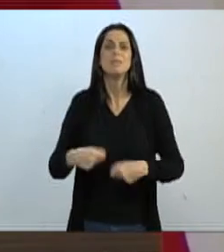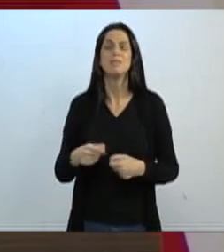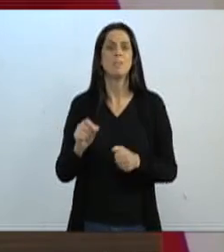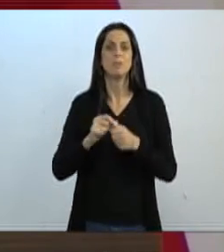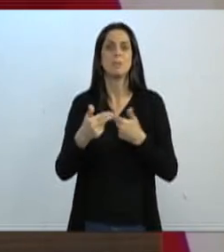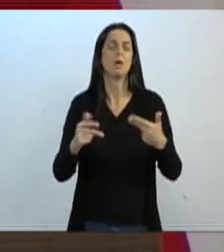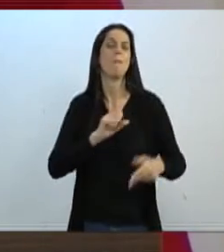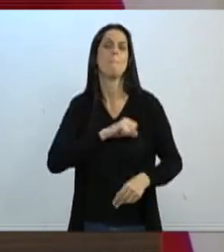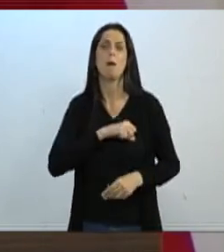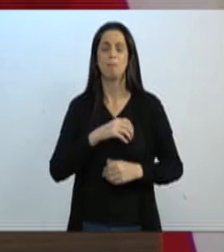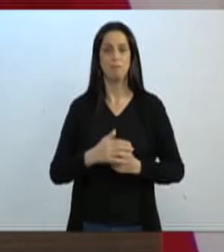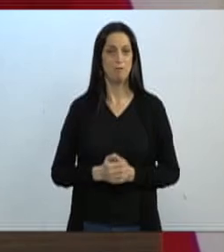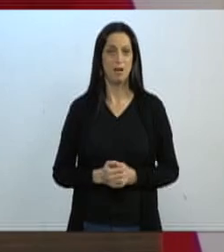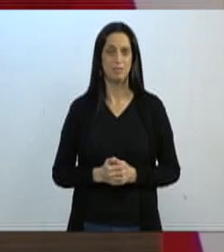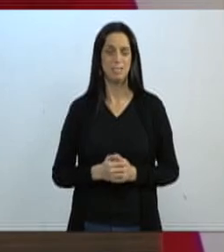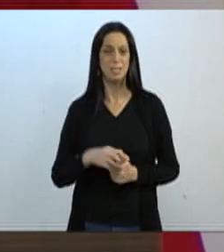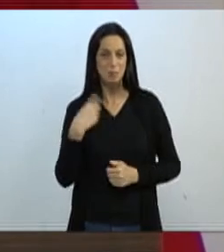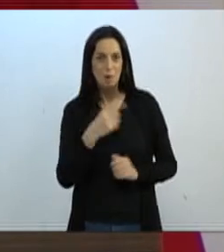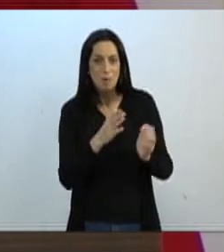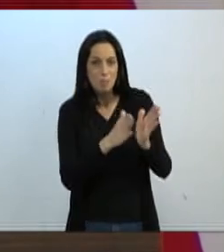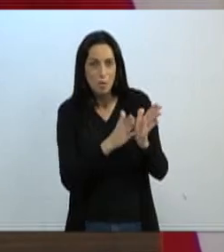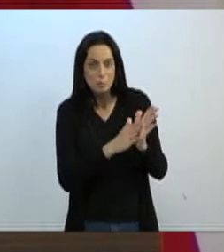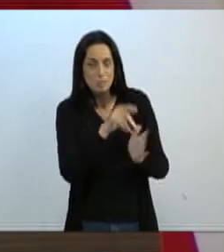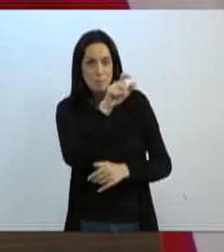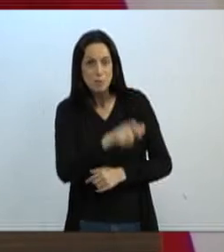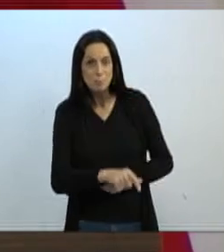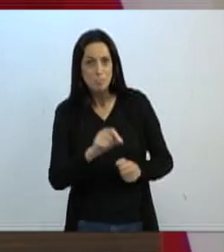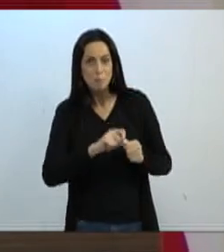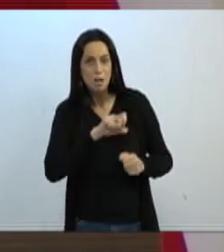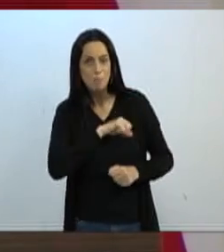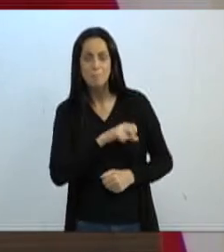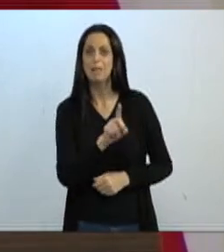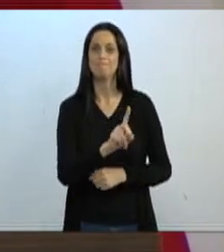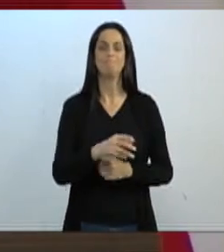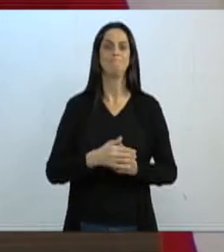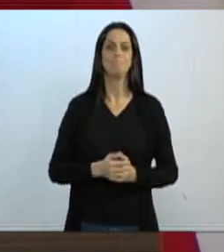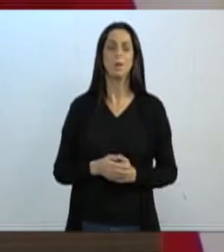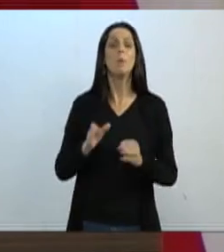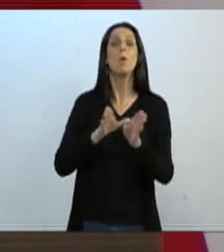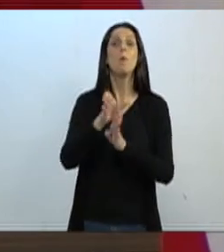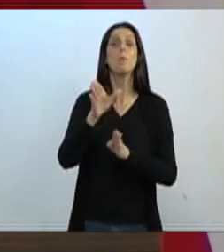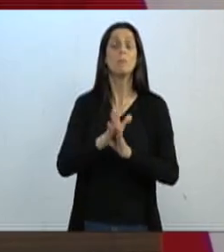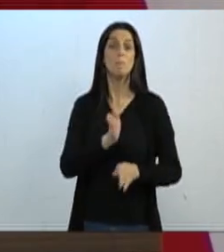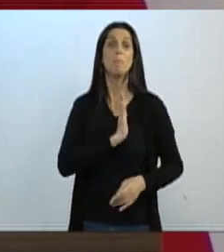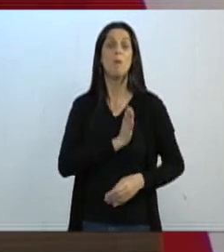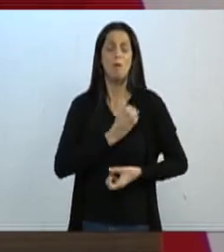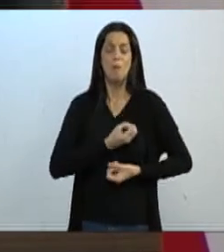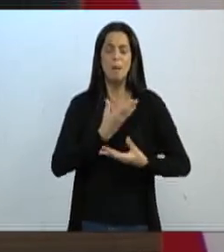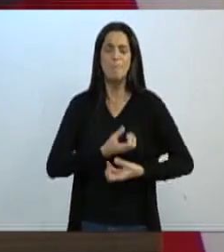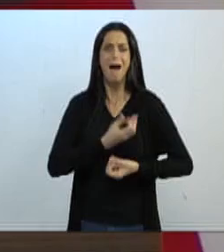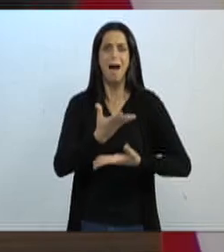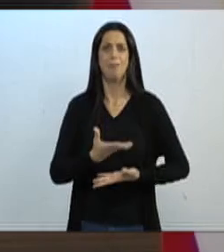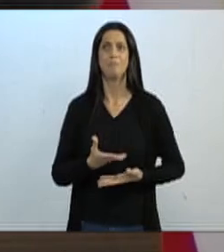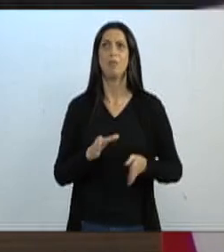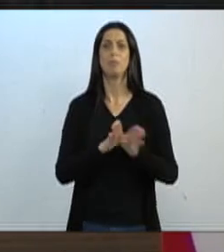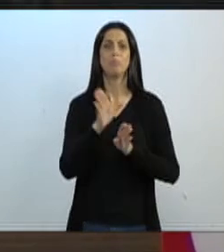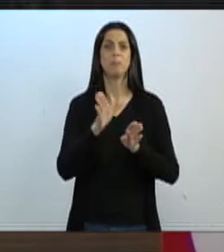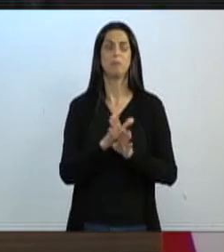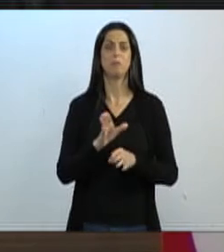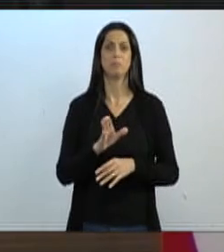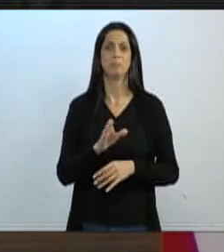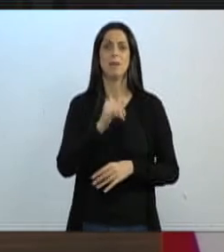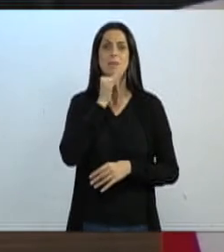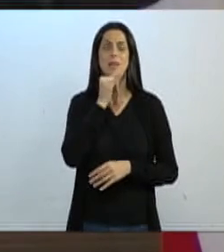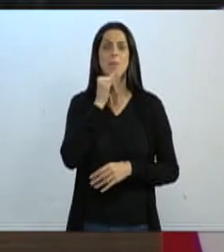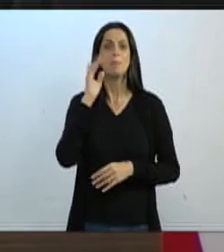as pessoas que fazem esse tipo de coisa. Fica um conselho do meu coração, do meu coração como se fosse a última vez que eu